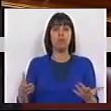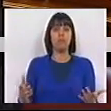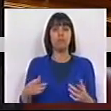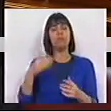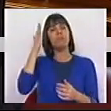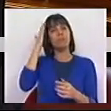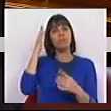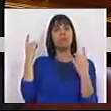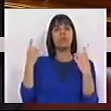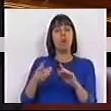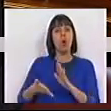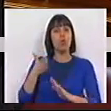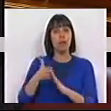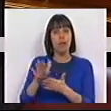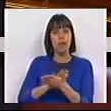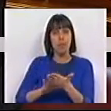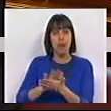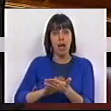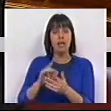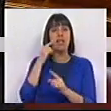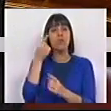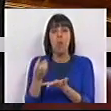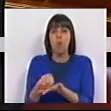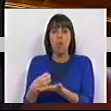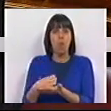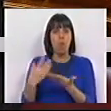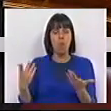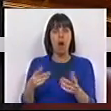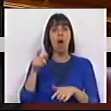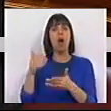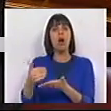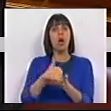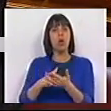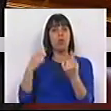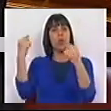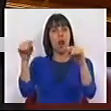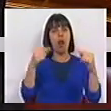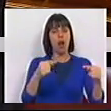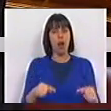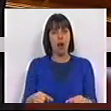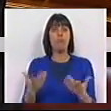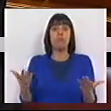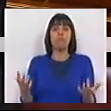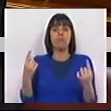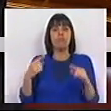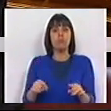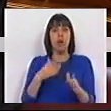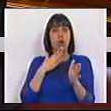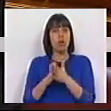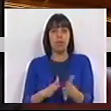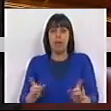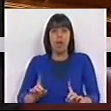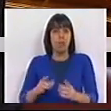Considerada apenas a urgência básica sem especialidades, os recursos já instalados ficarão subaproveitados